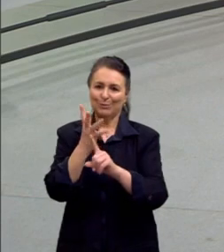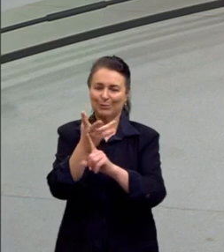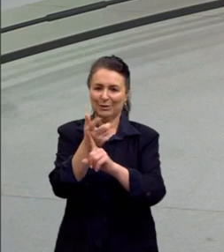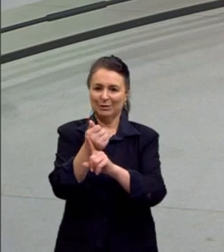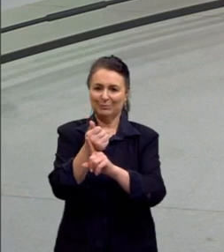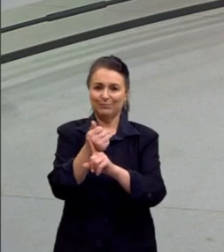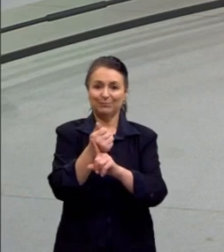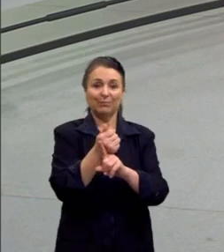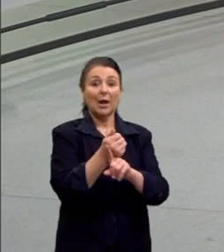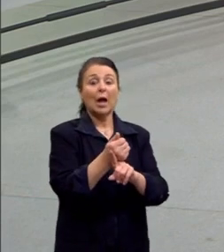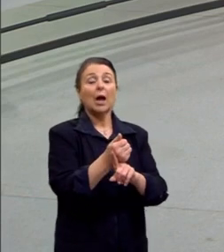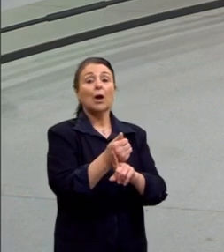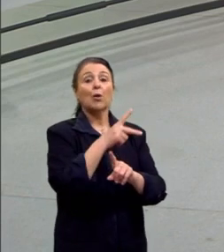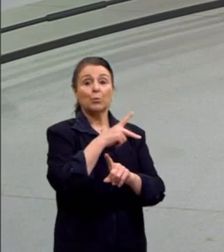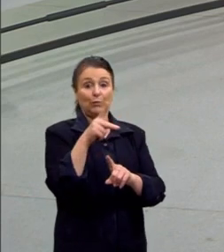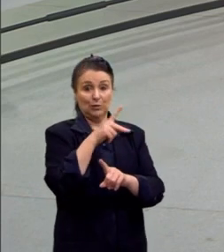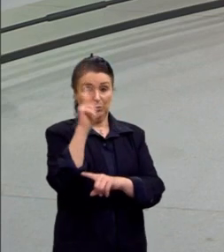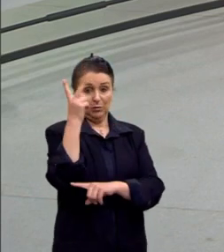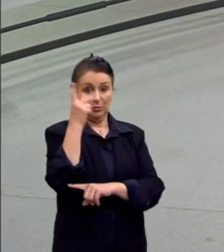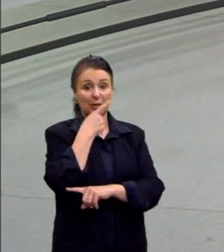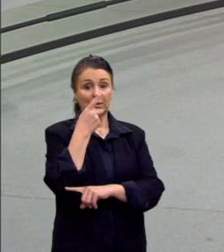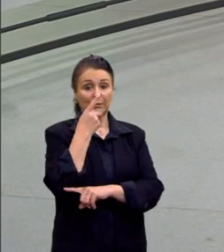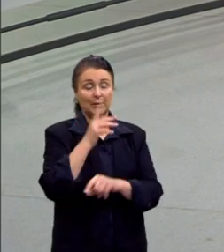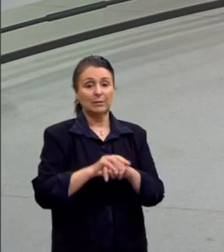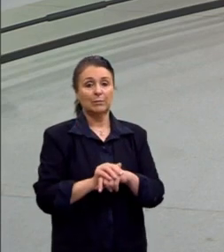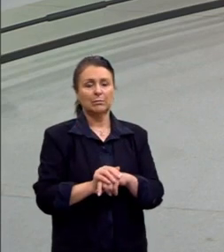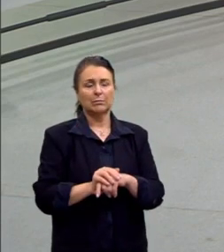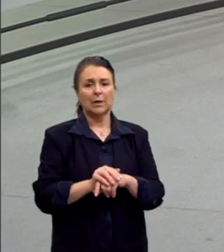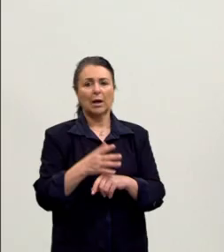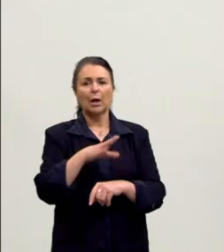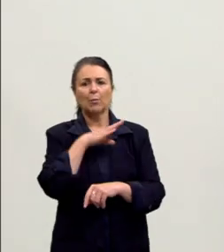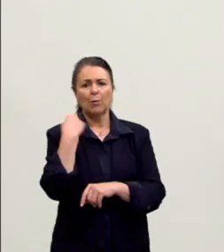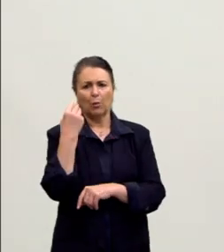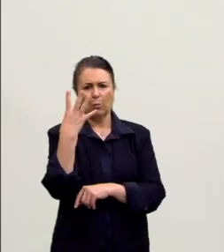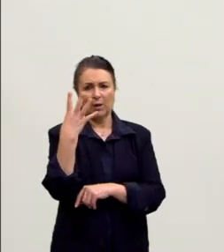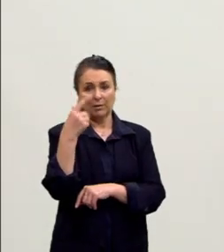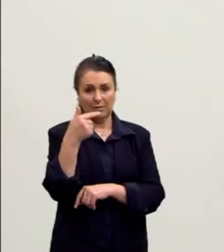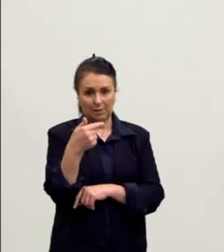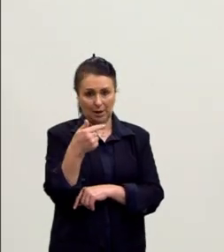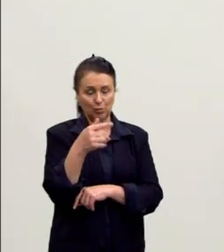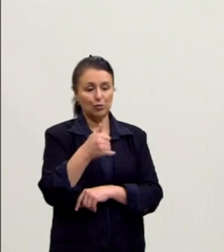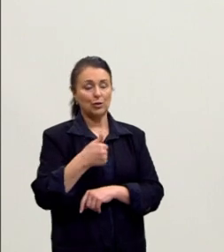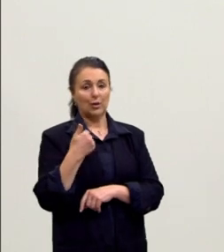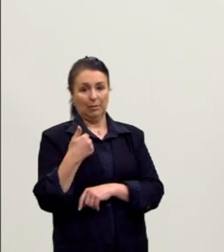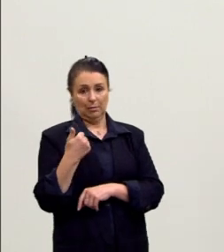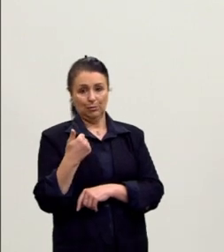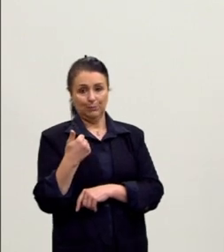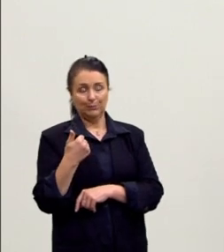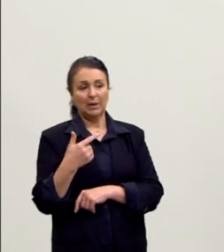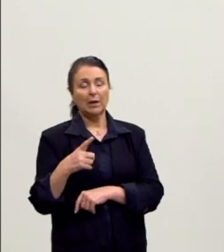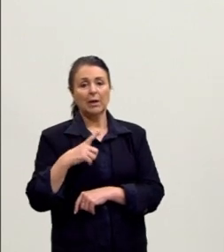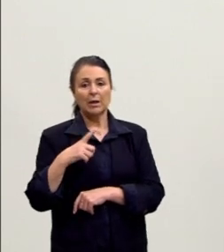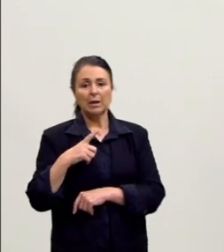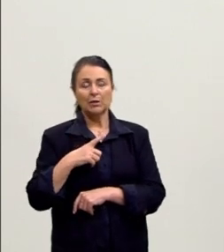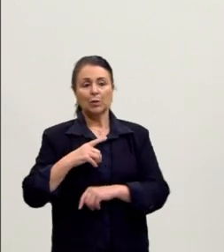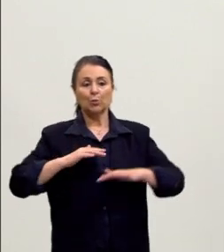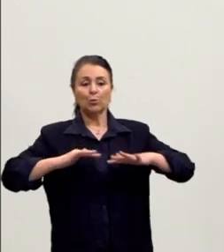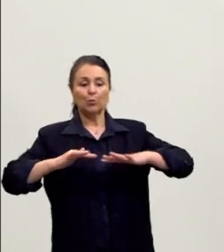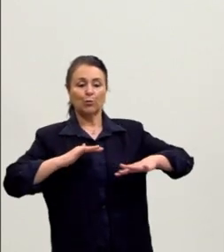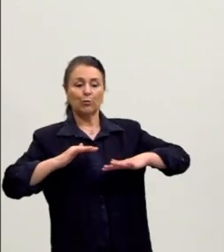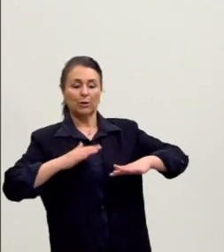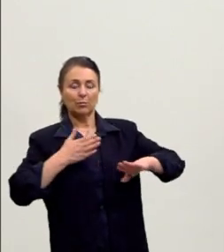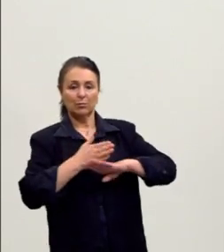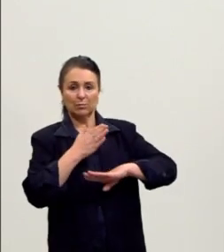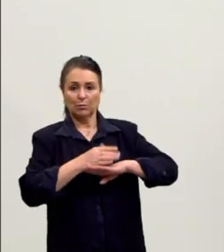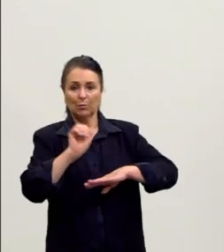Acho também, Andressa Selentar, que ela morreu muito jovem, aos 47 anos, ela falece, e ela tem todo um ativismo que o